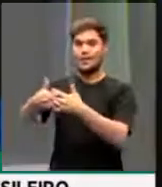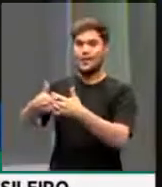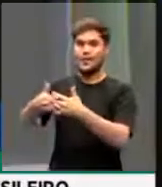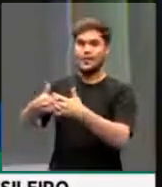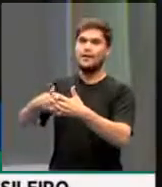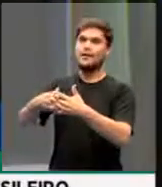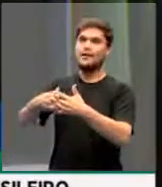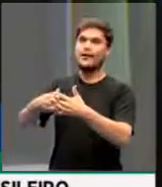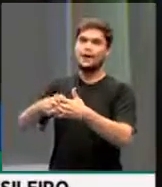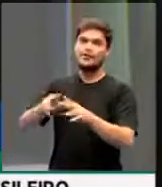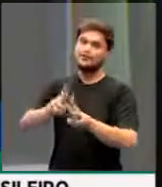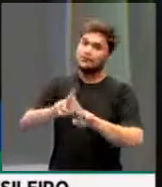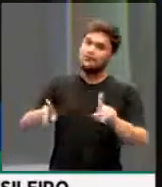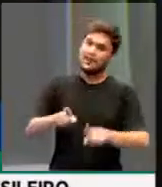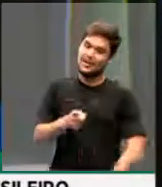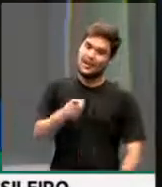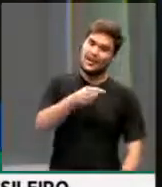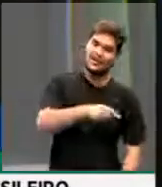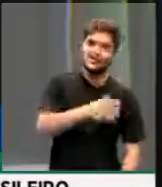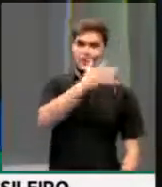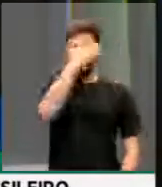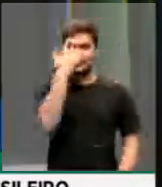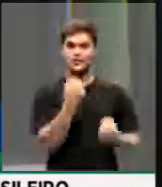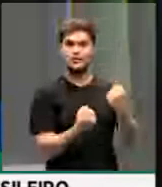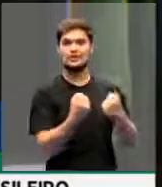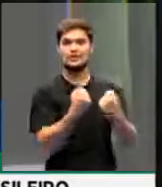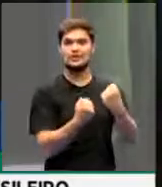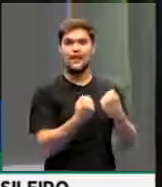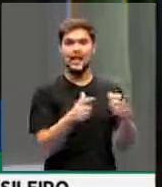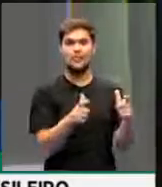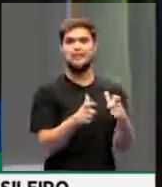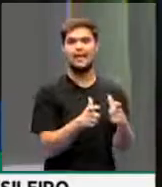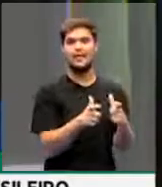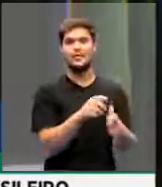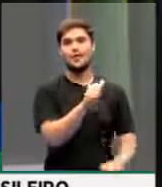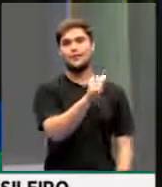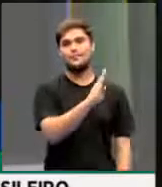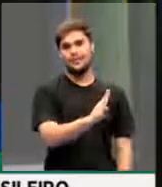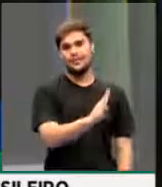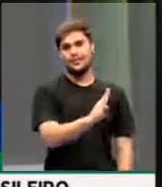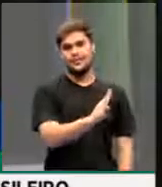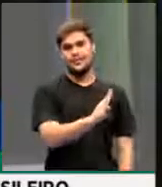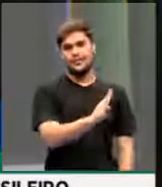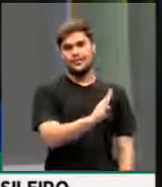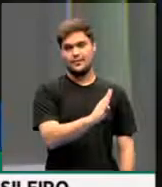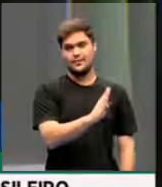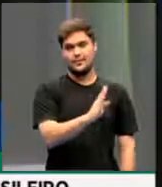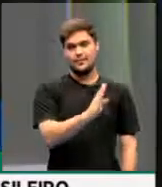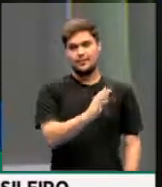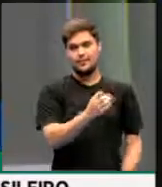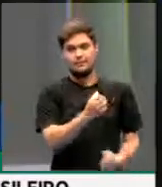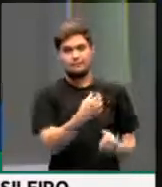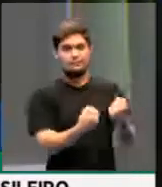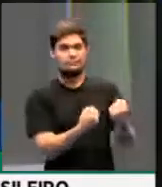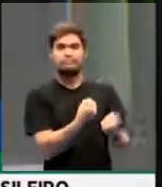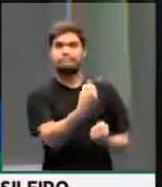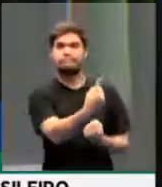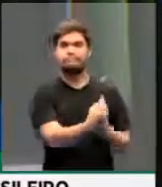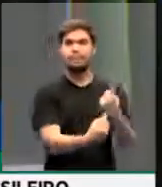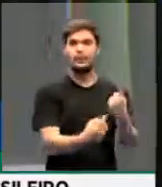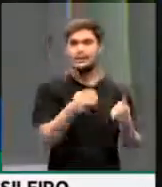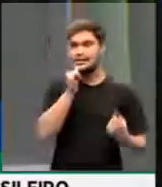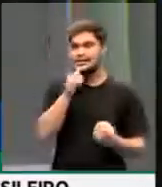que as regras de exame para uma pessoa que dirige eventualmente. Por quê? Porque é óbvio que um caminhoneiro está